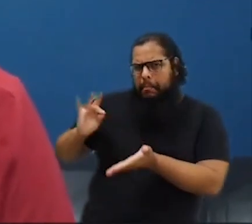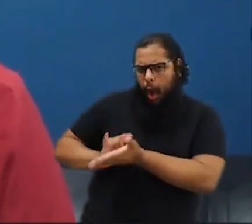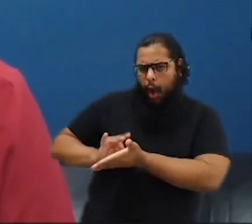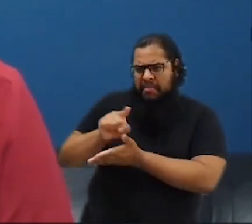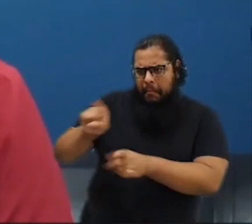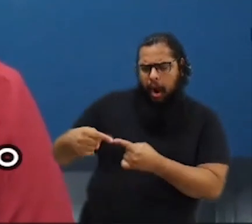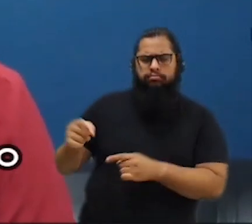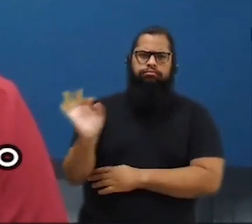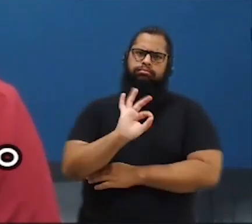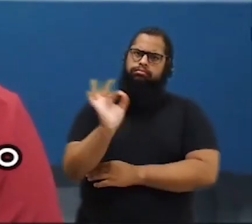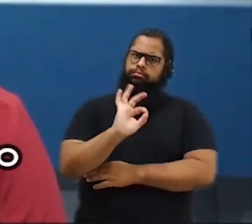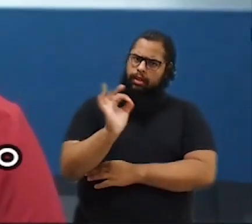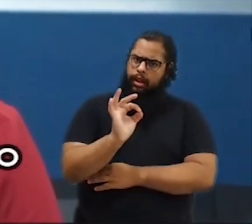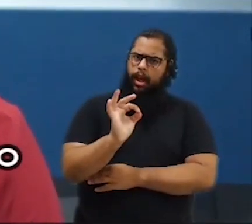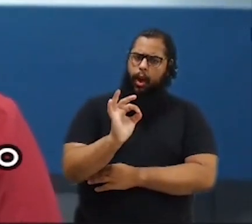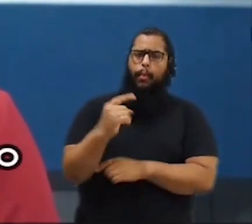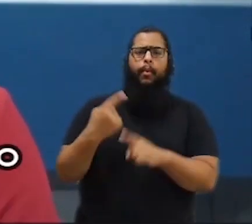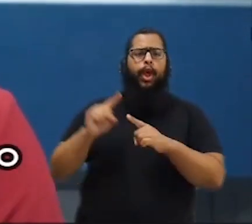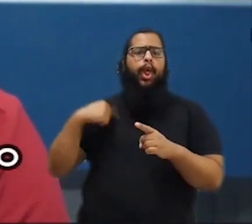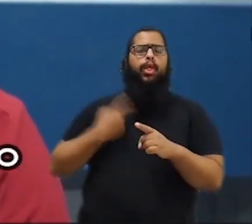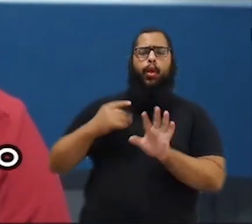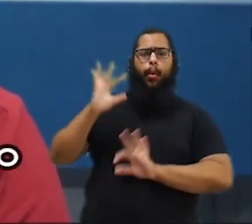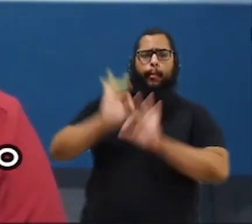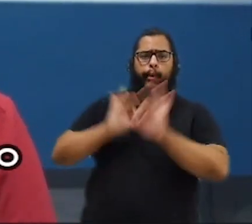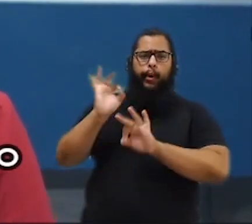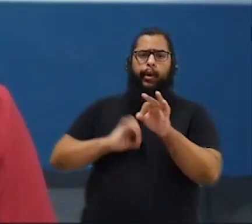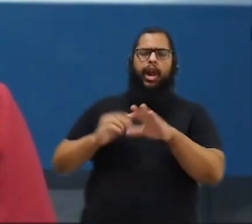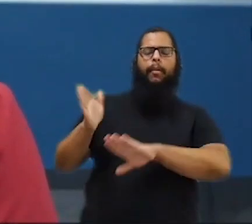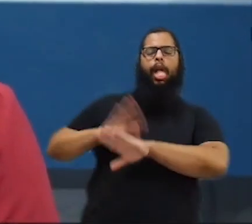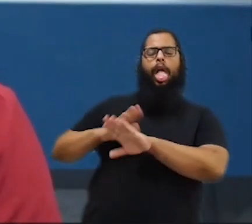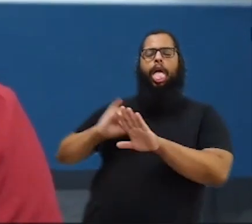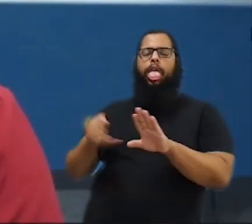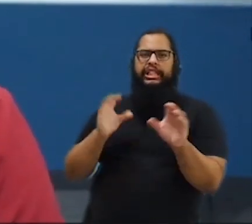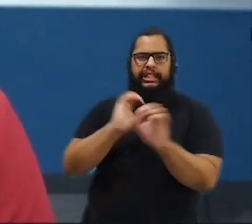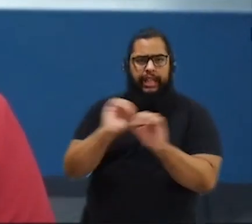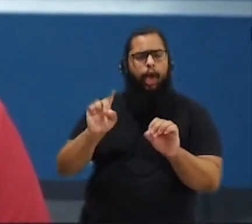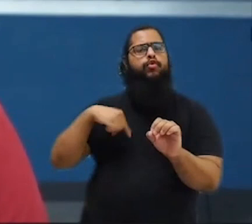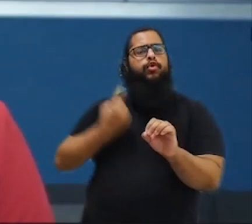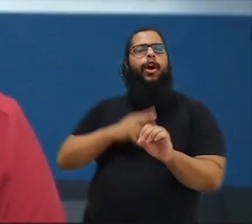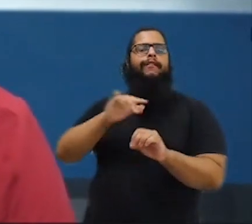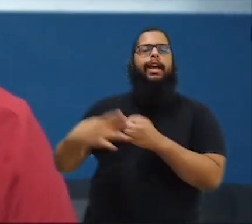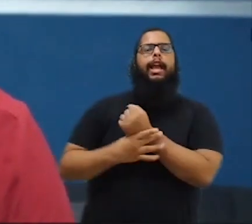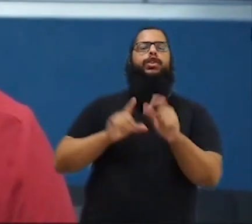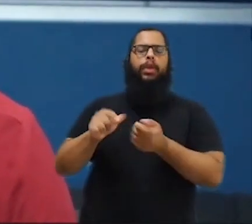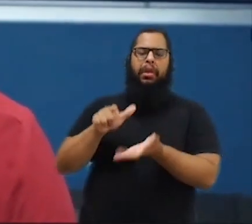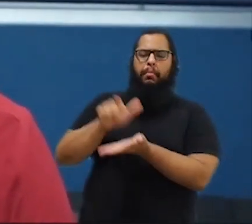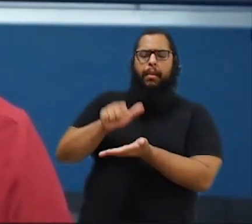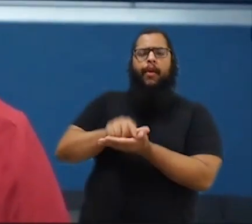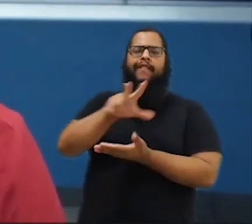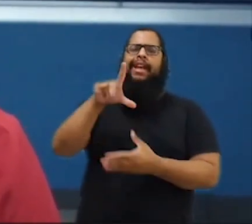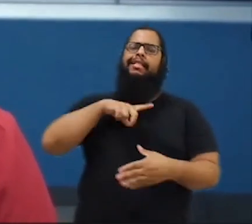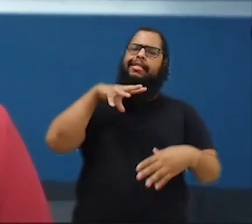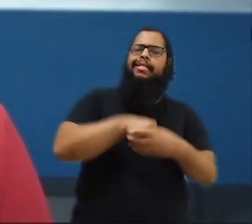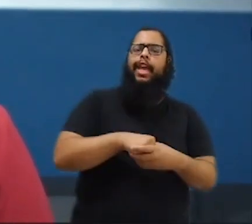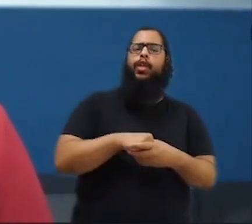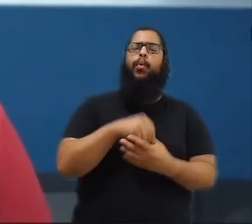não desafie. Com o nosso programa Extravio Zero, nós vamos garantir que o papel estará plantado em